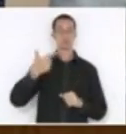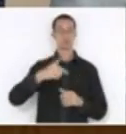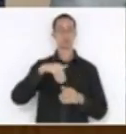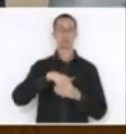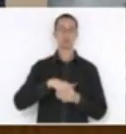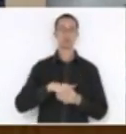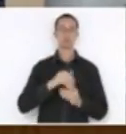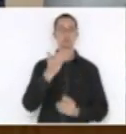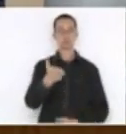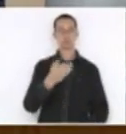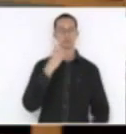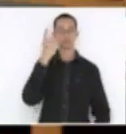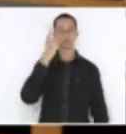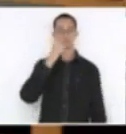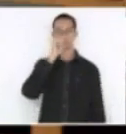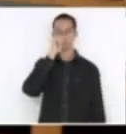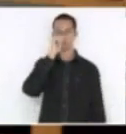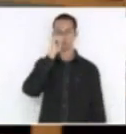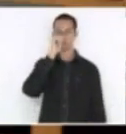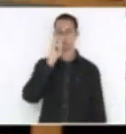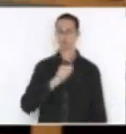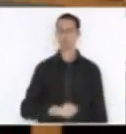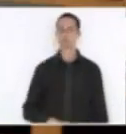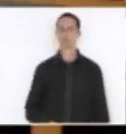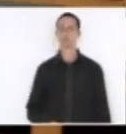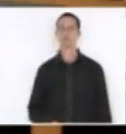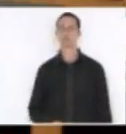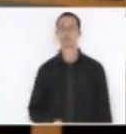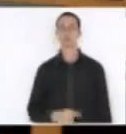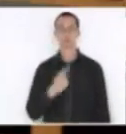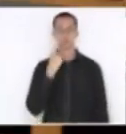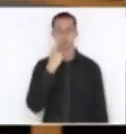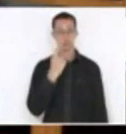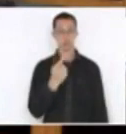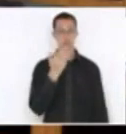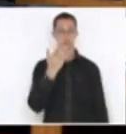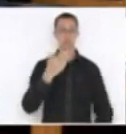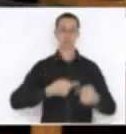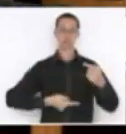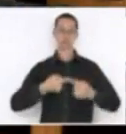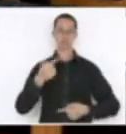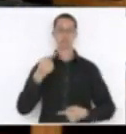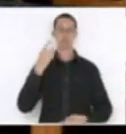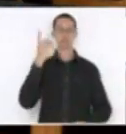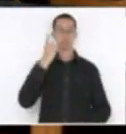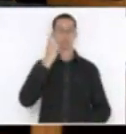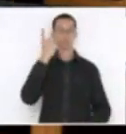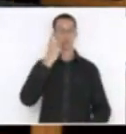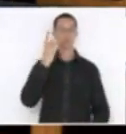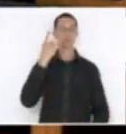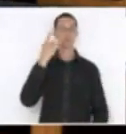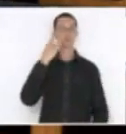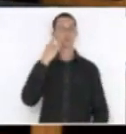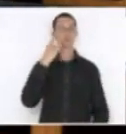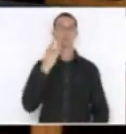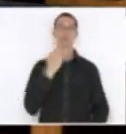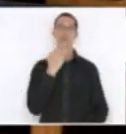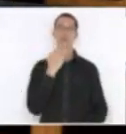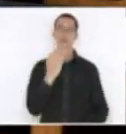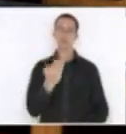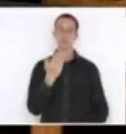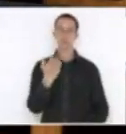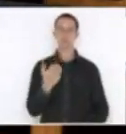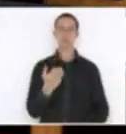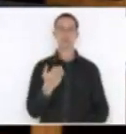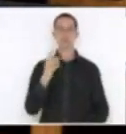deputado João Amin, com a palavra. Presidente, eu ouvi a sua discussão com o deputado Mauro, mas eu peço uma reconsideração por parte de V. Exª e vou